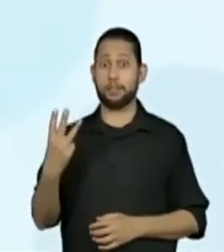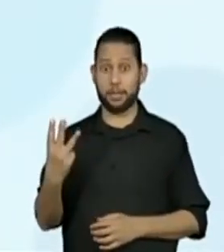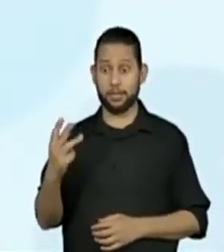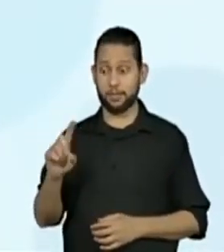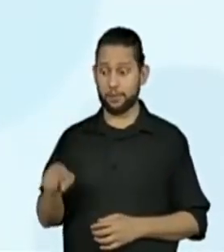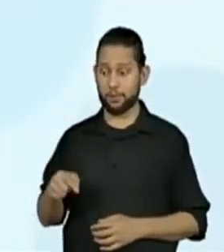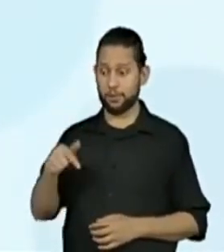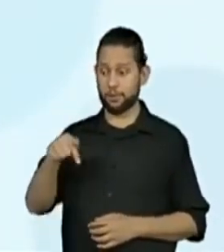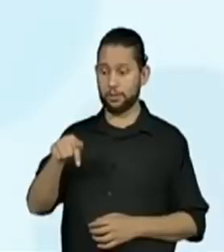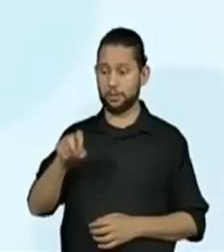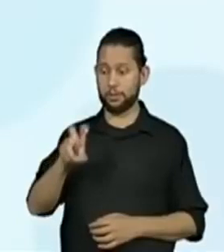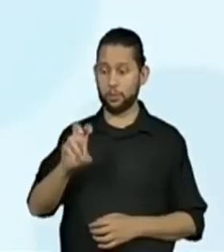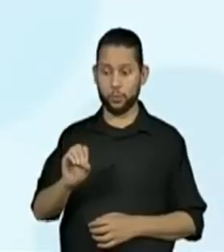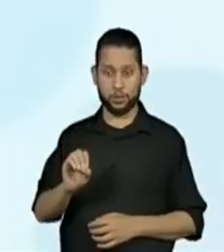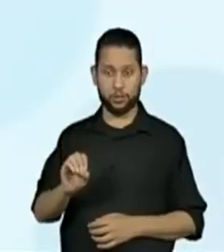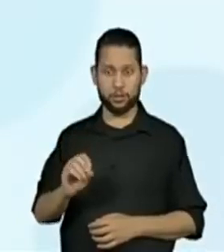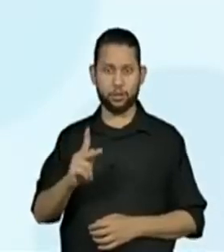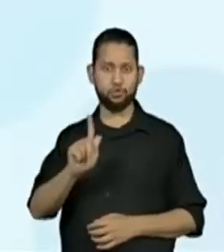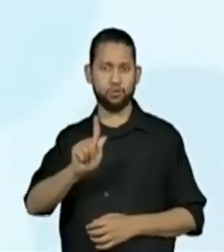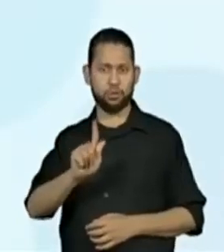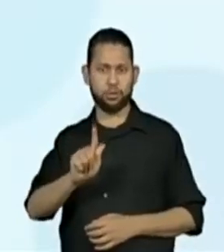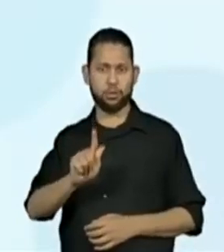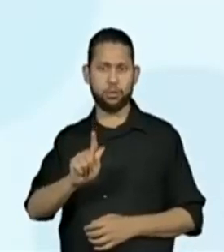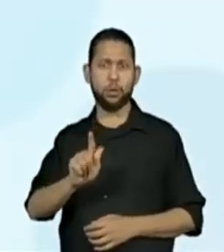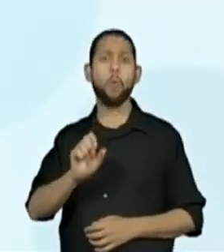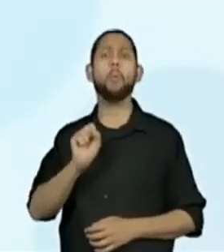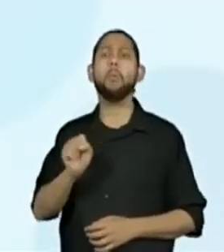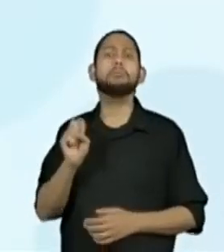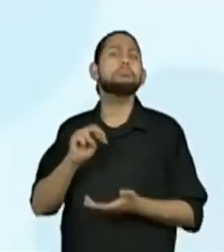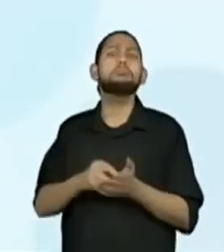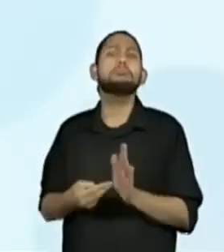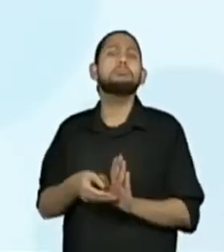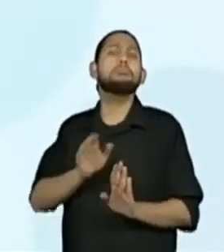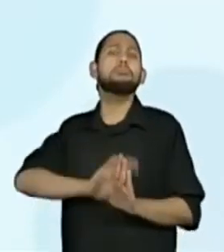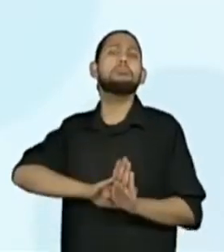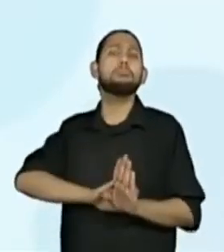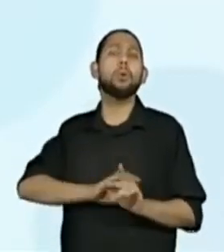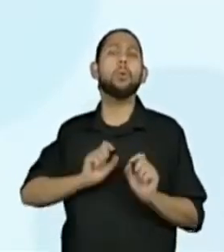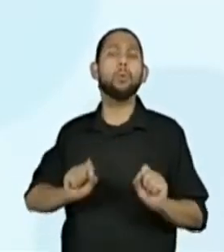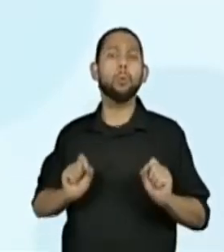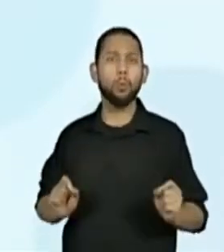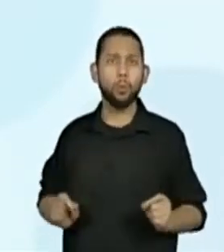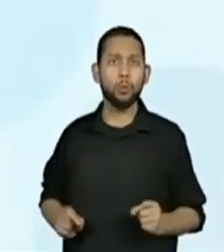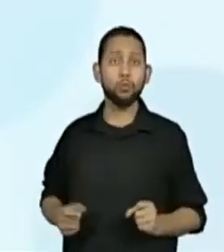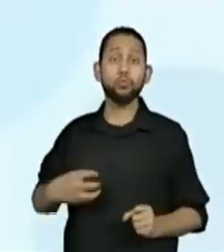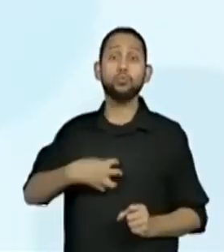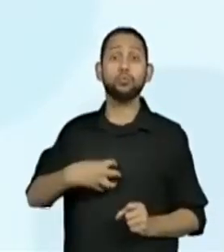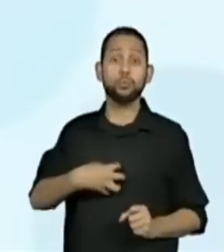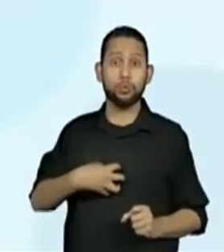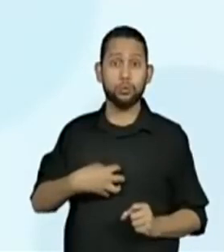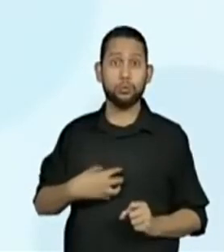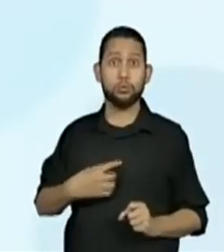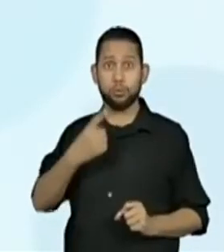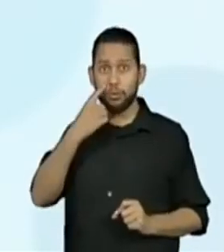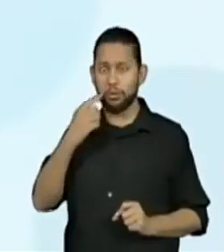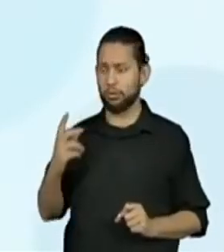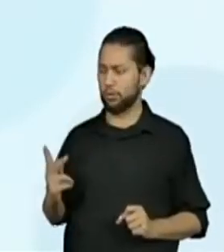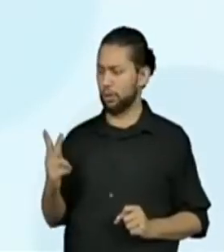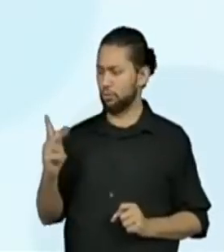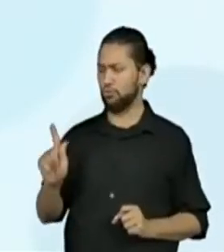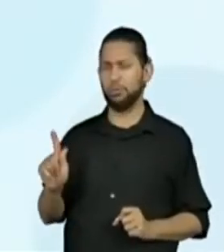3,750 metros. 3 metros. Como é que eu leio isso? Atenção. Como é que eu leio isso? Esse símbolo.